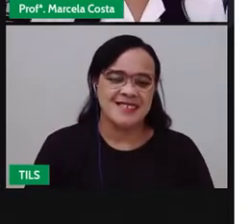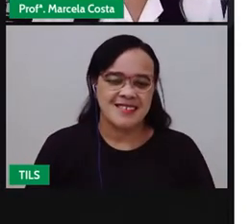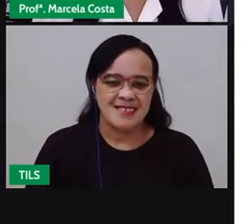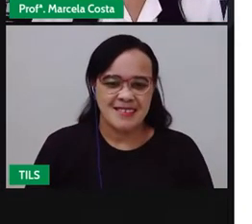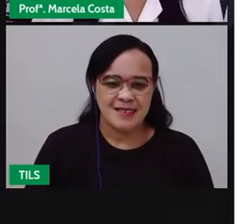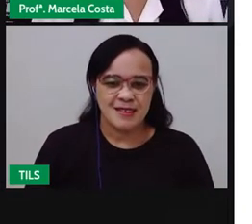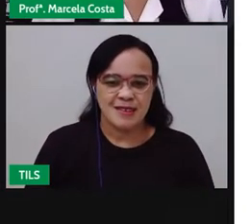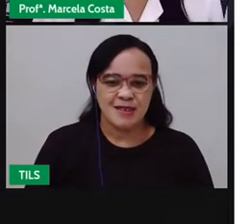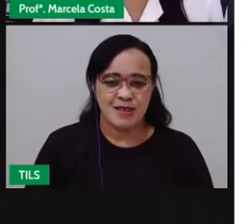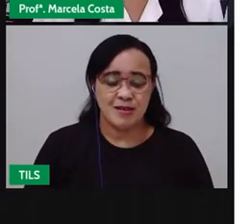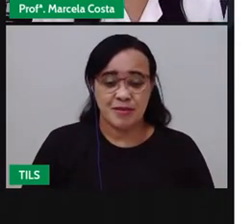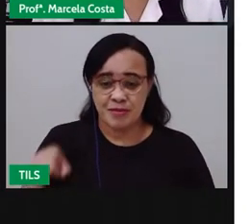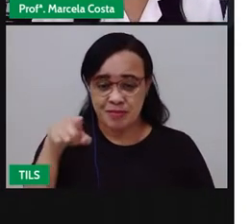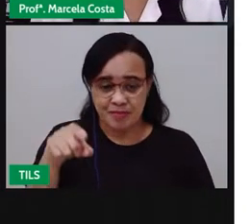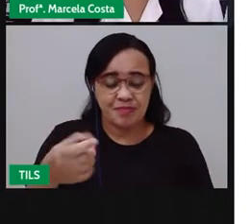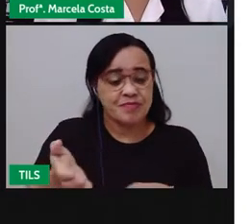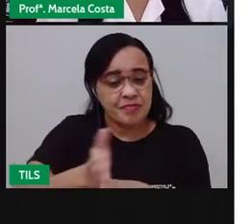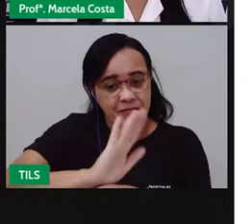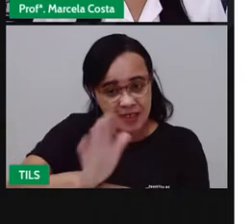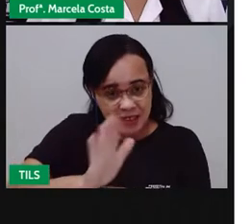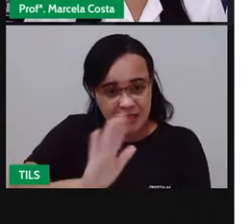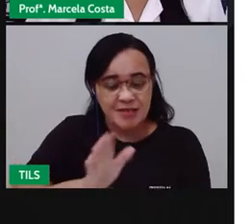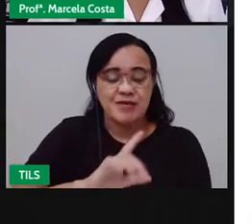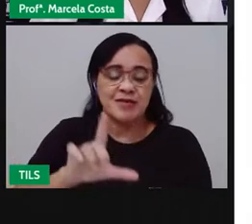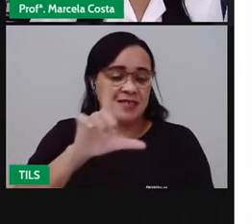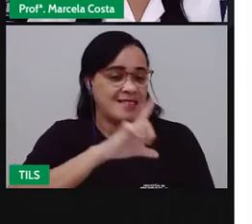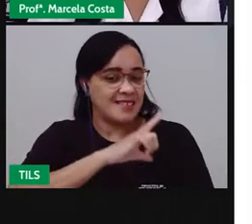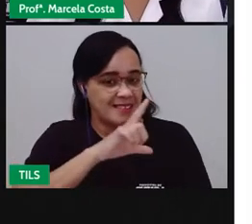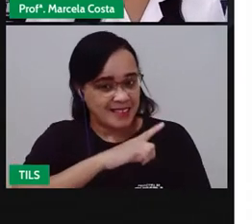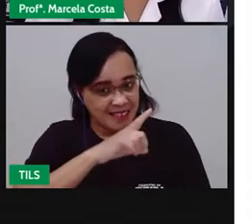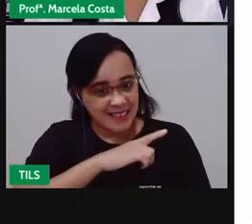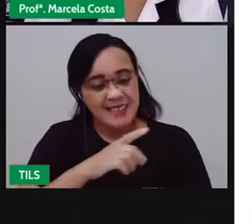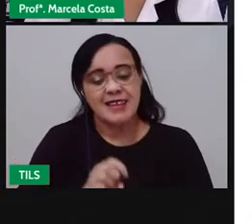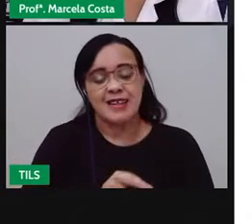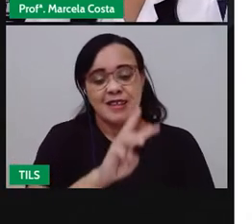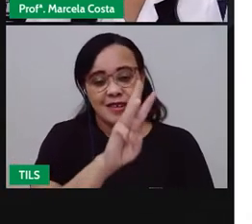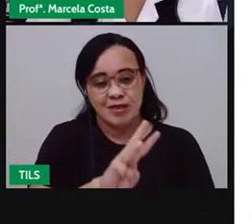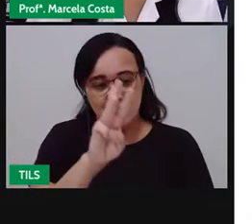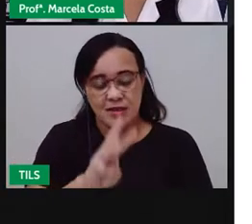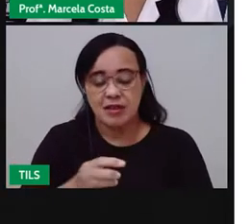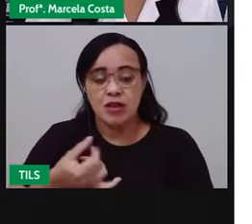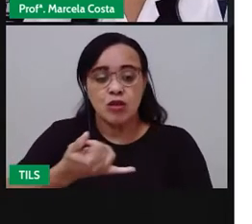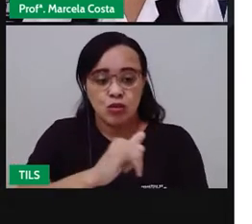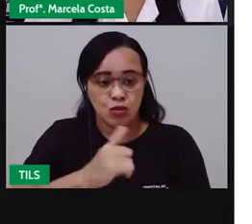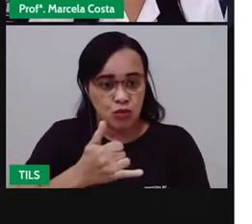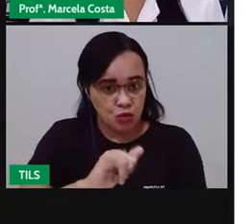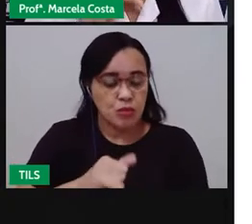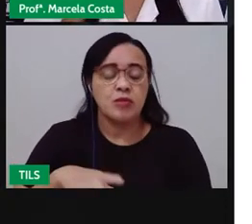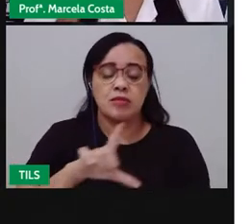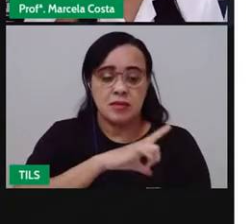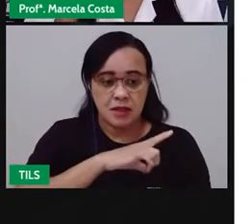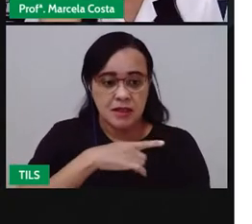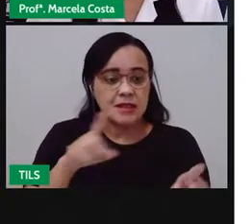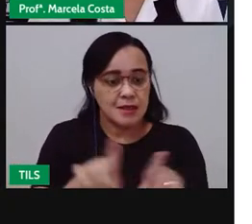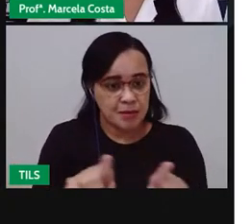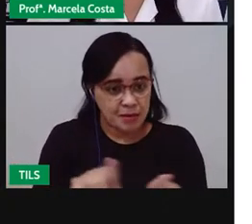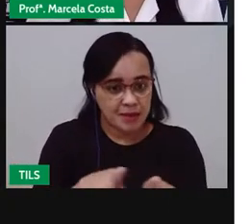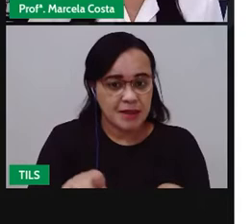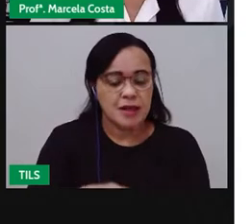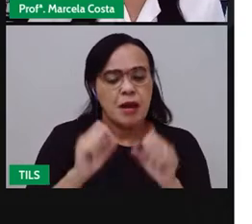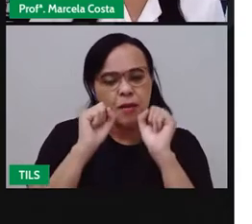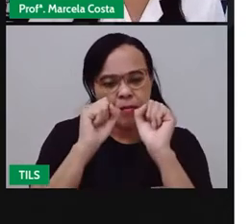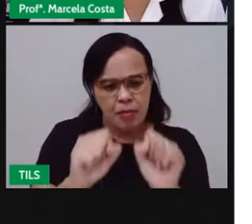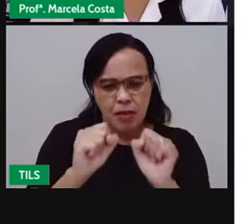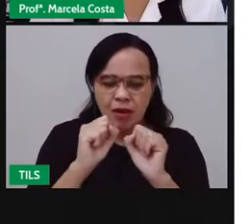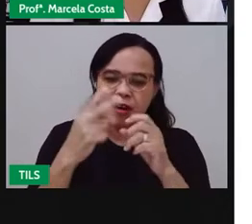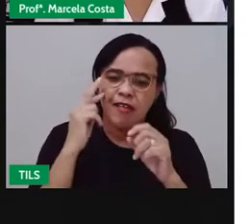Esse vídeo está disponível aqui nesse link do YouTube. Você pode acessar